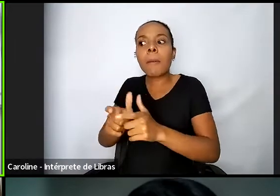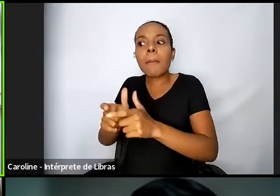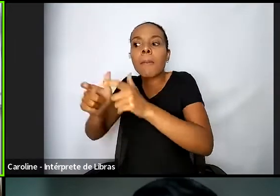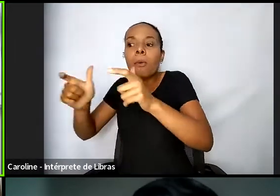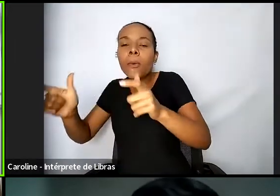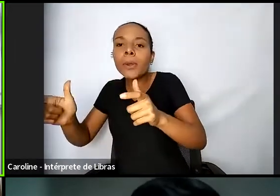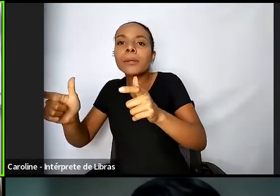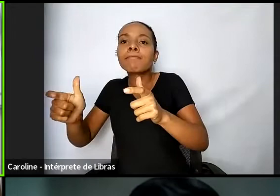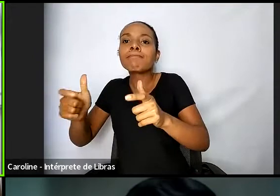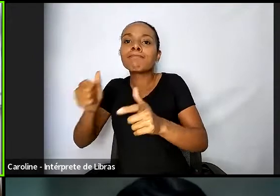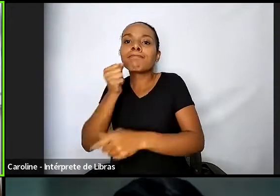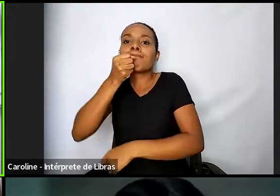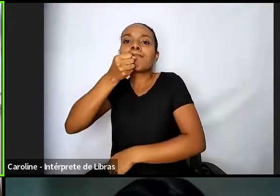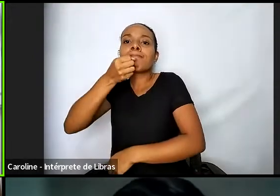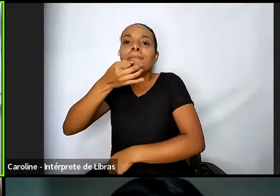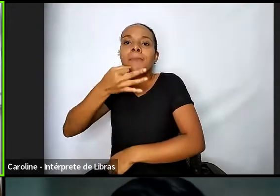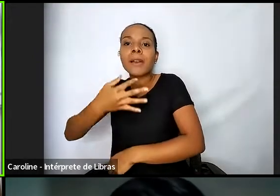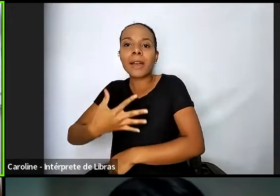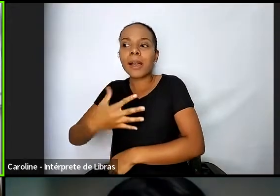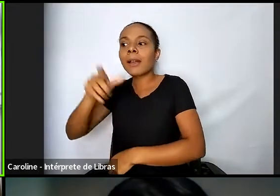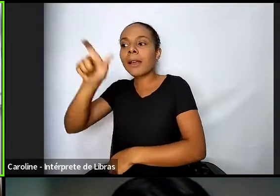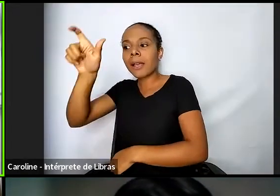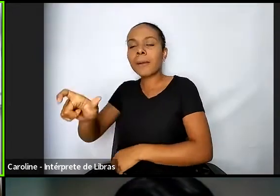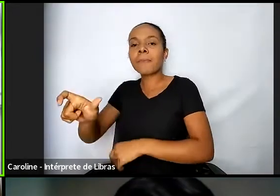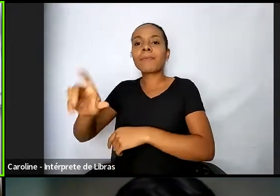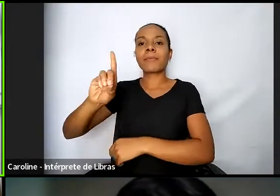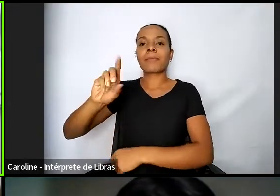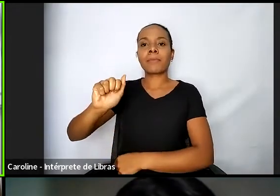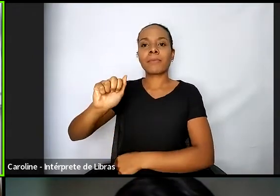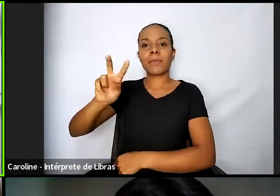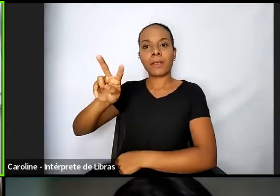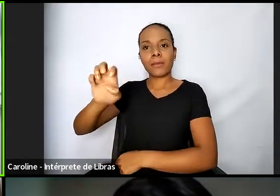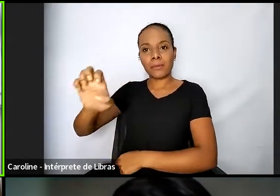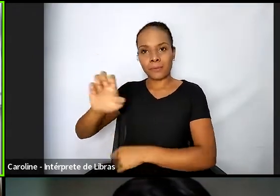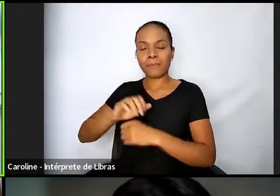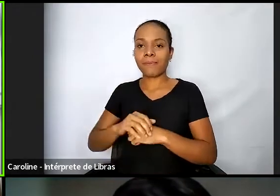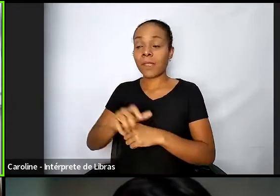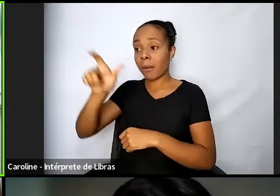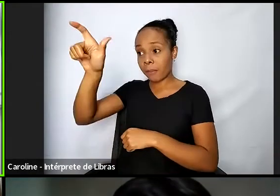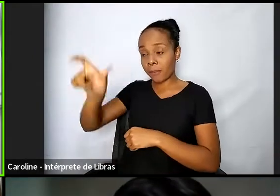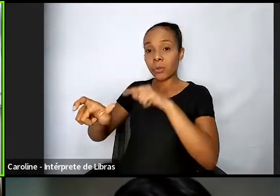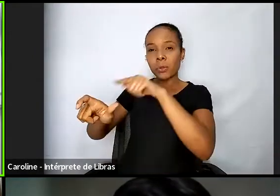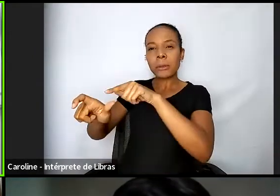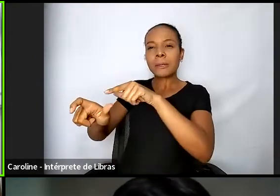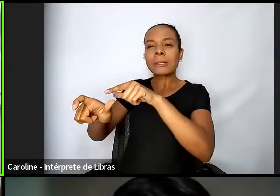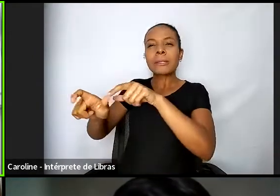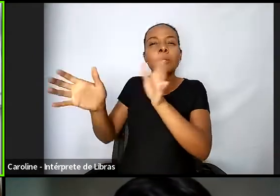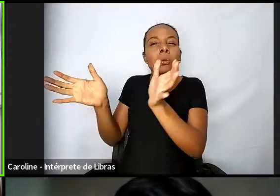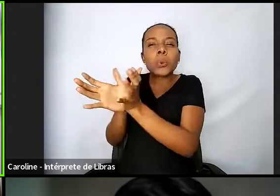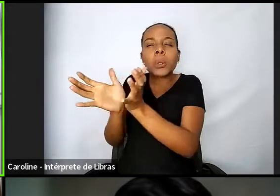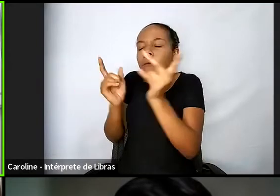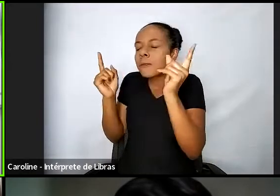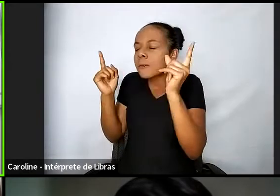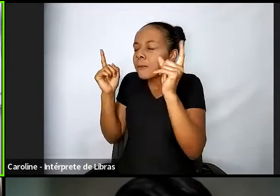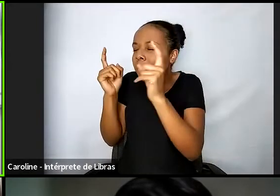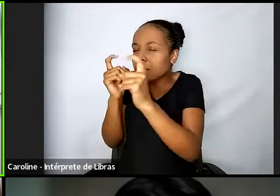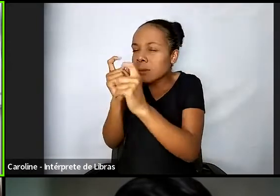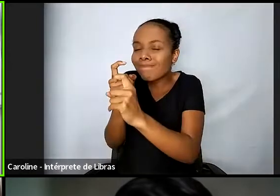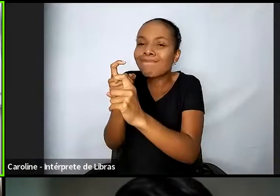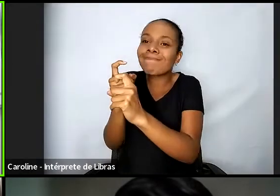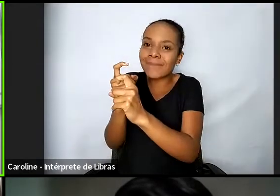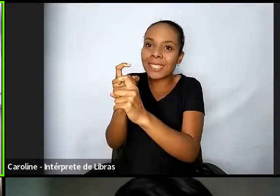pessoa que passou por uma situação dificílima e que acabou indo para as ruas.